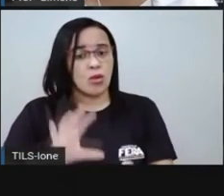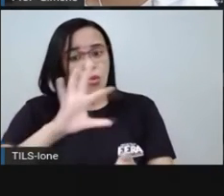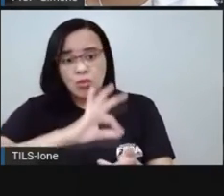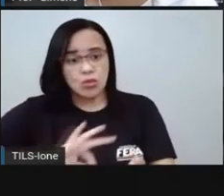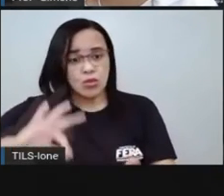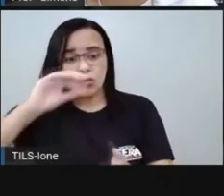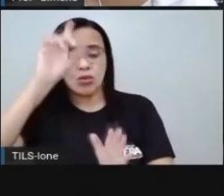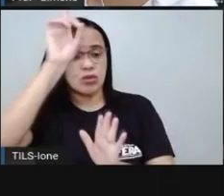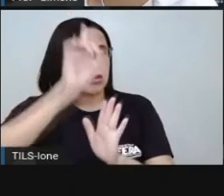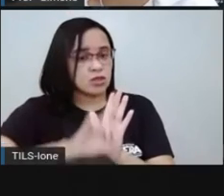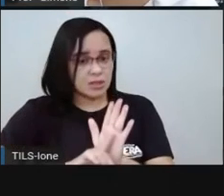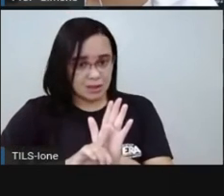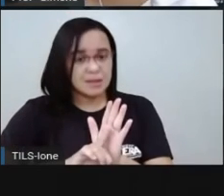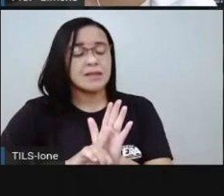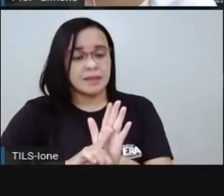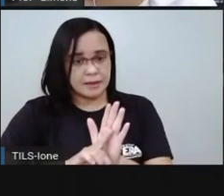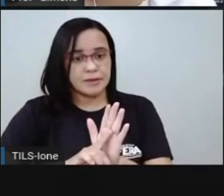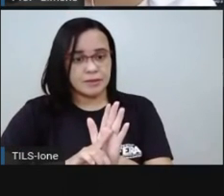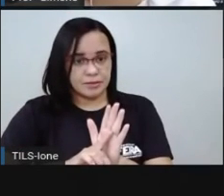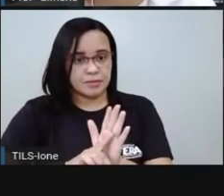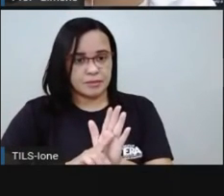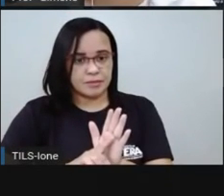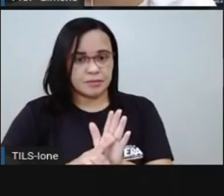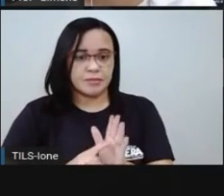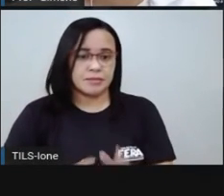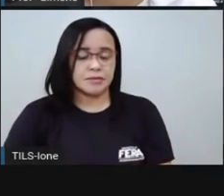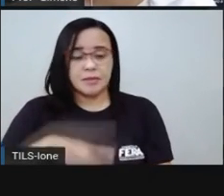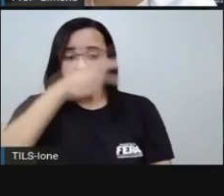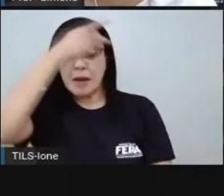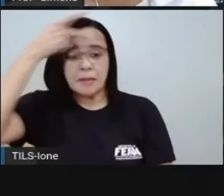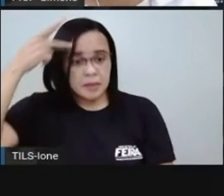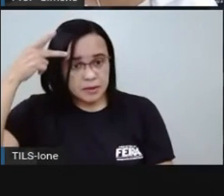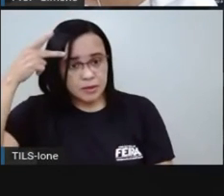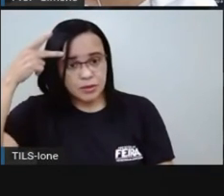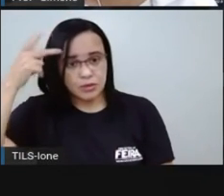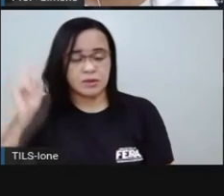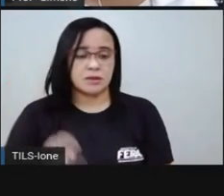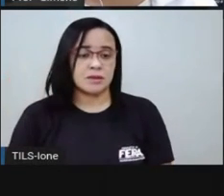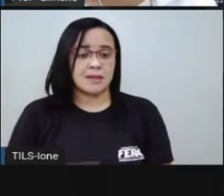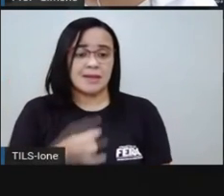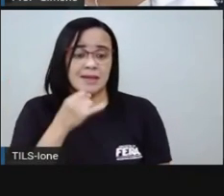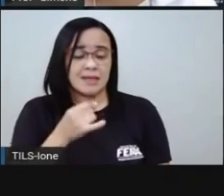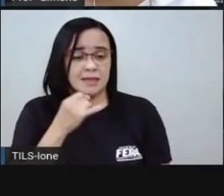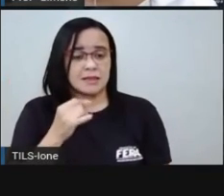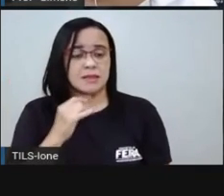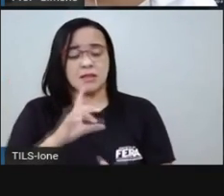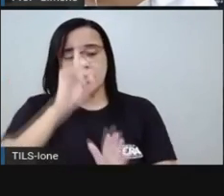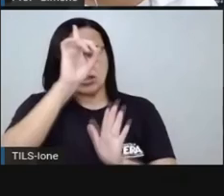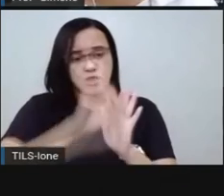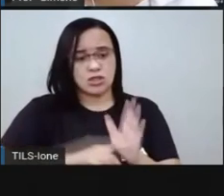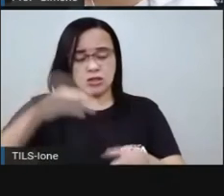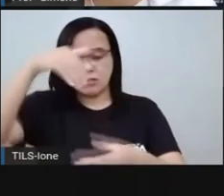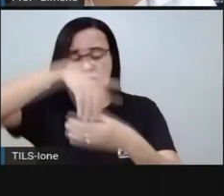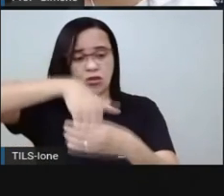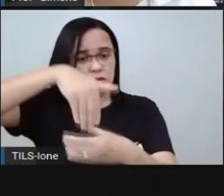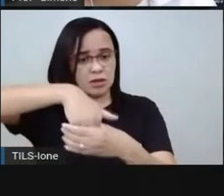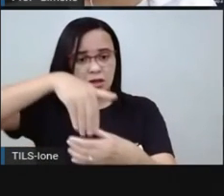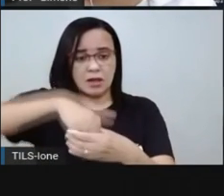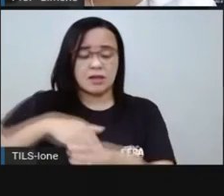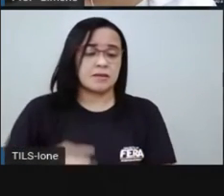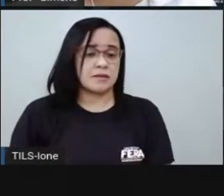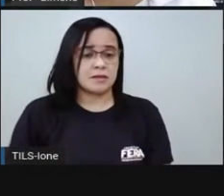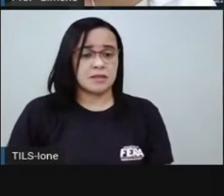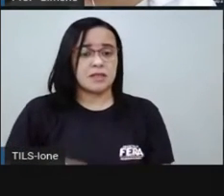civis e políticos dos brasileiros o direito de votar e se votar o direito de poder